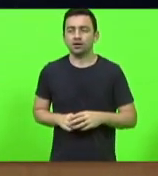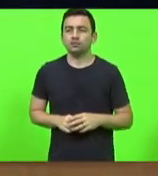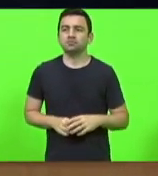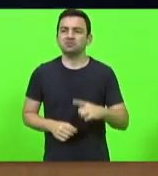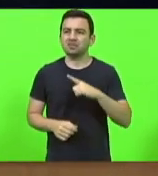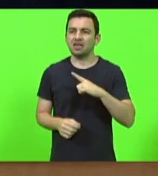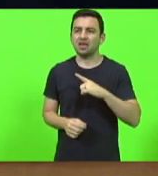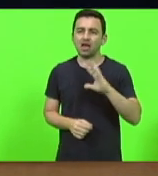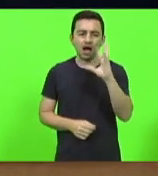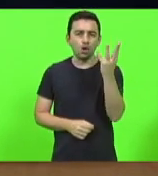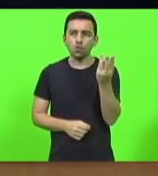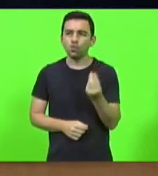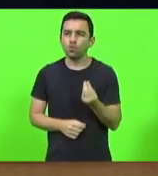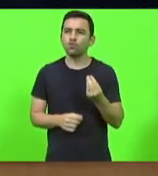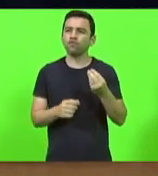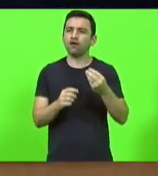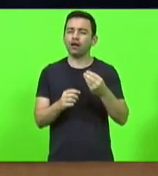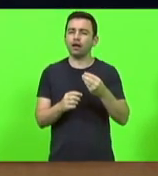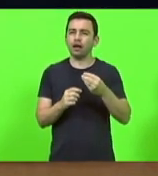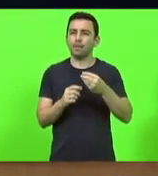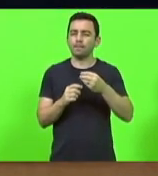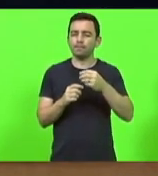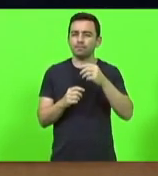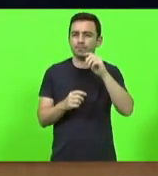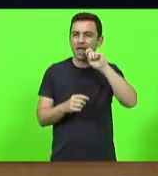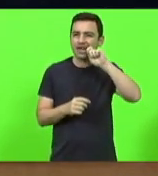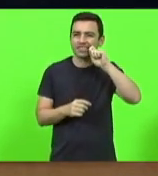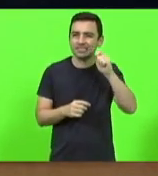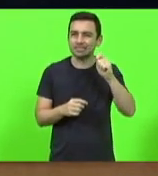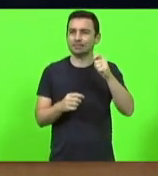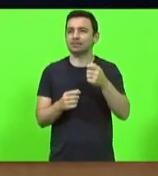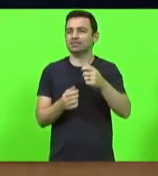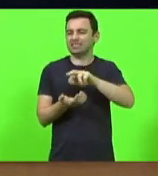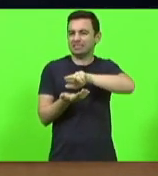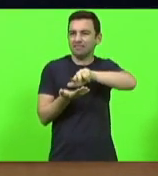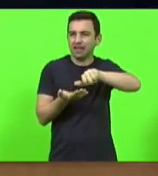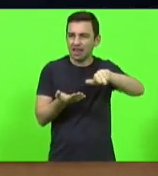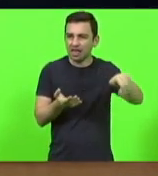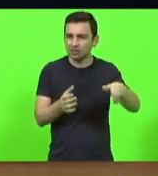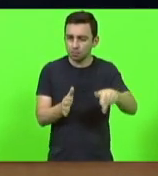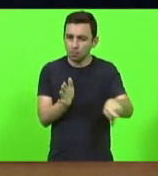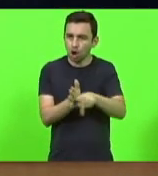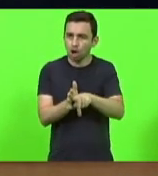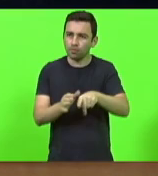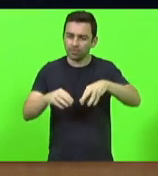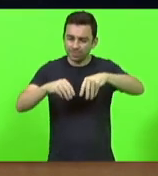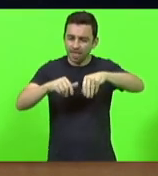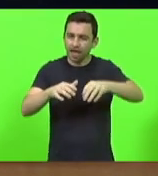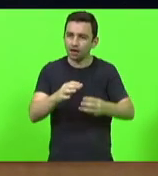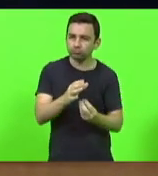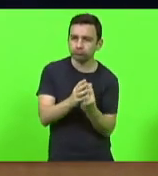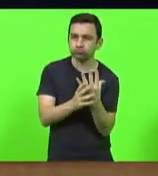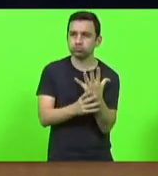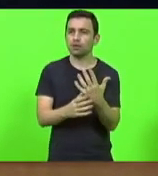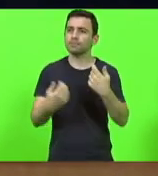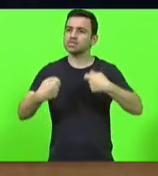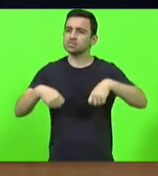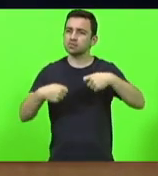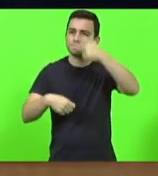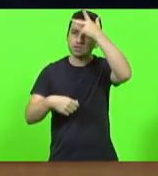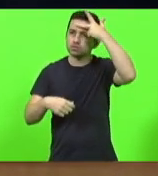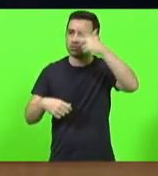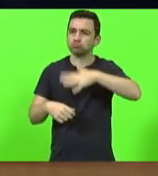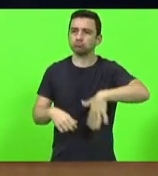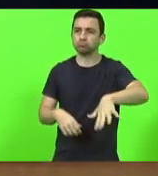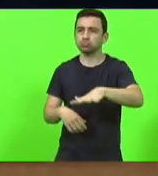frutos da terra para que a realmente possa ter essa aproximação do homem do campo também